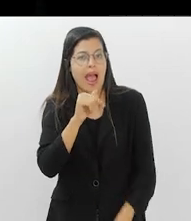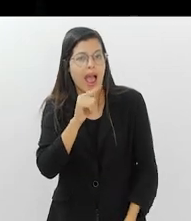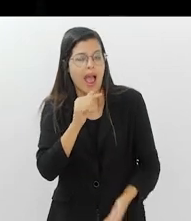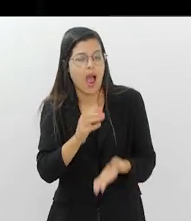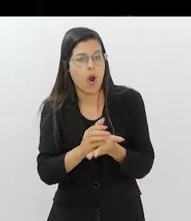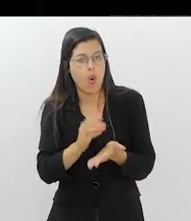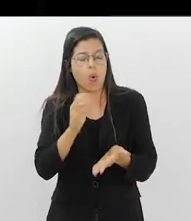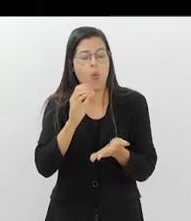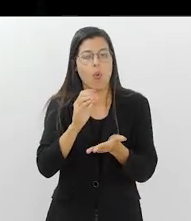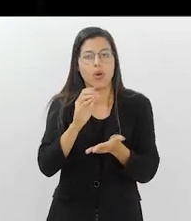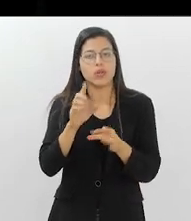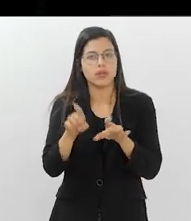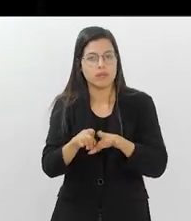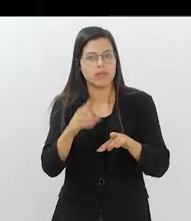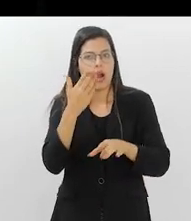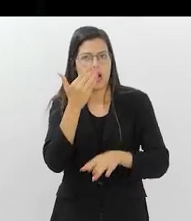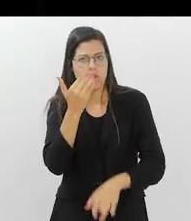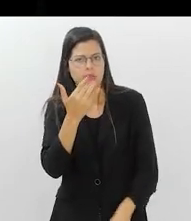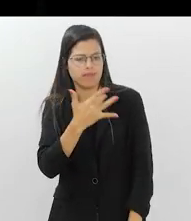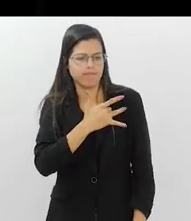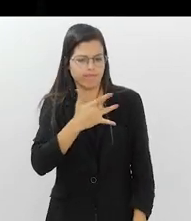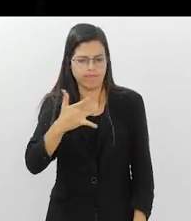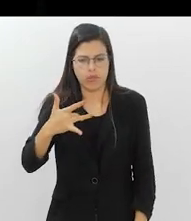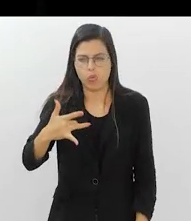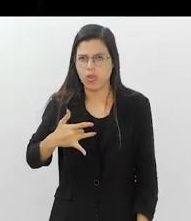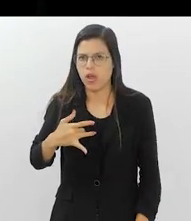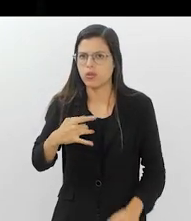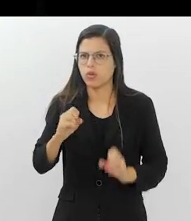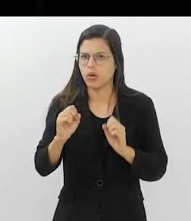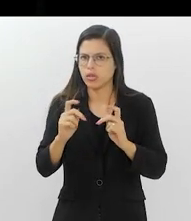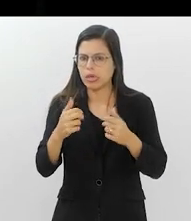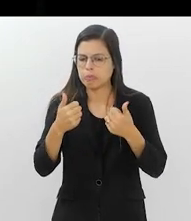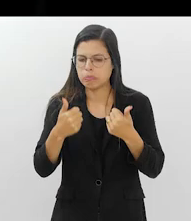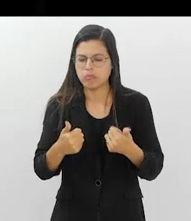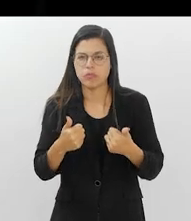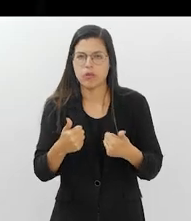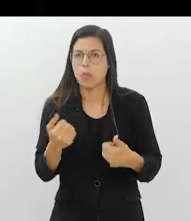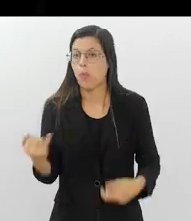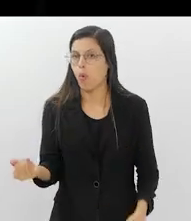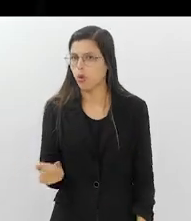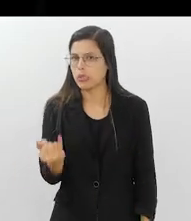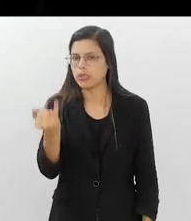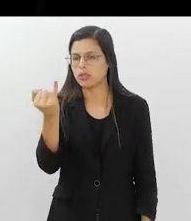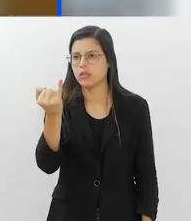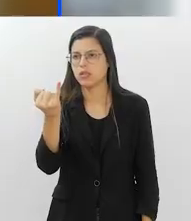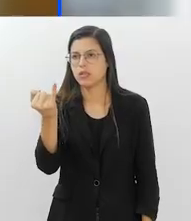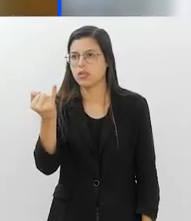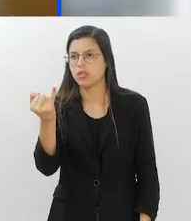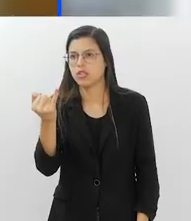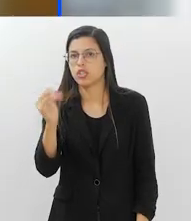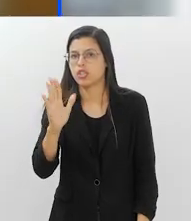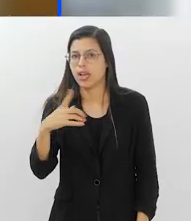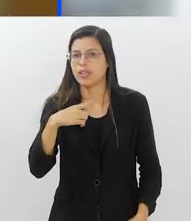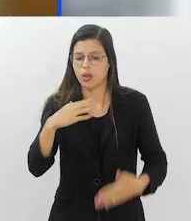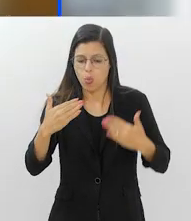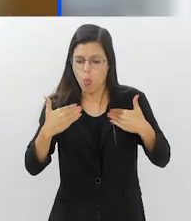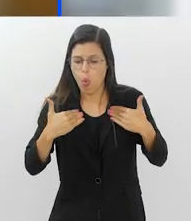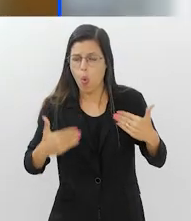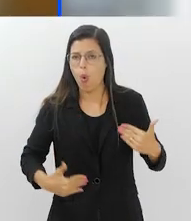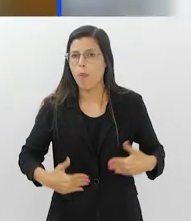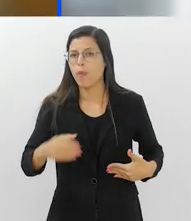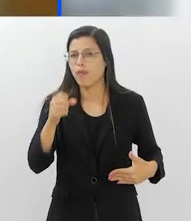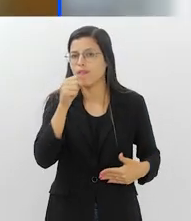Hidratação, uma alimentação saudável é fundamental para a gente, né? Já ter um organismo envelhecido,